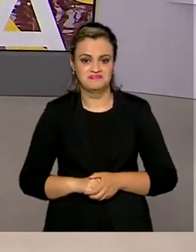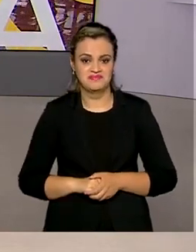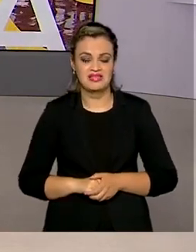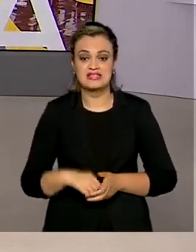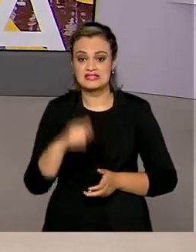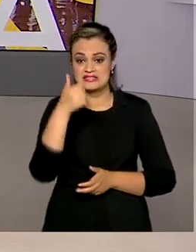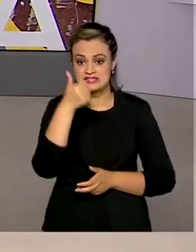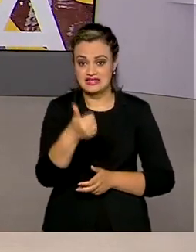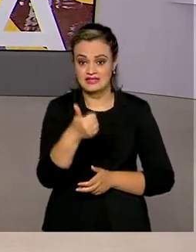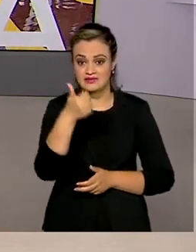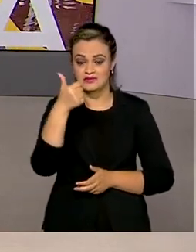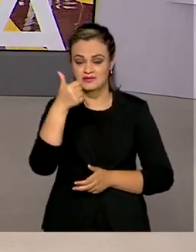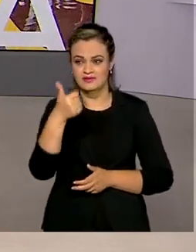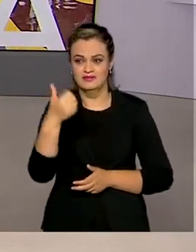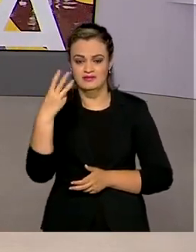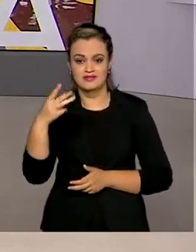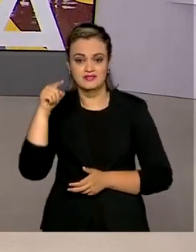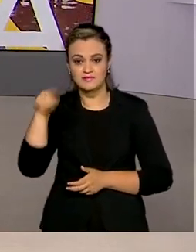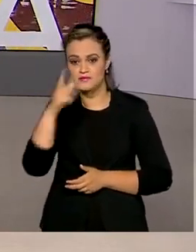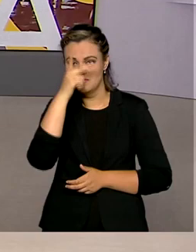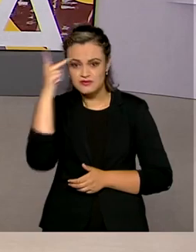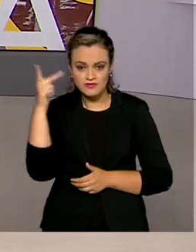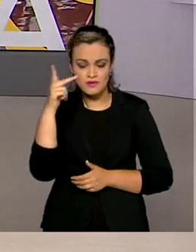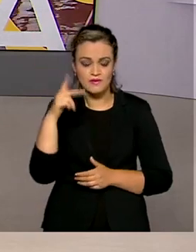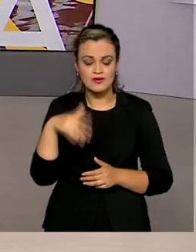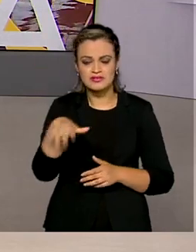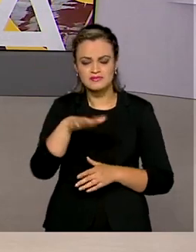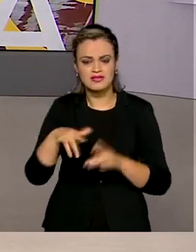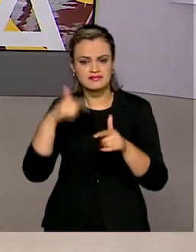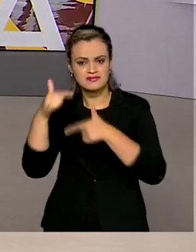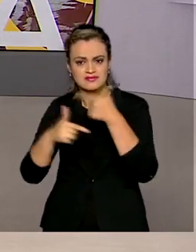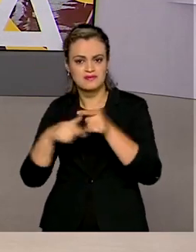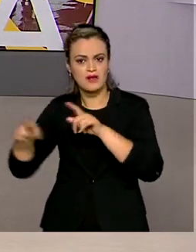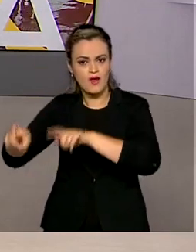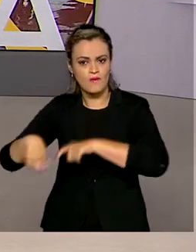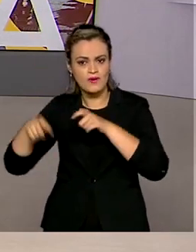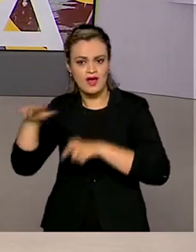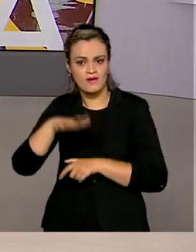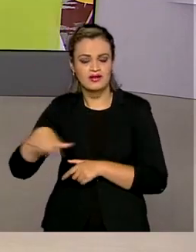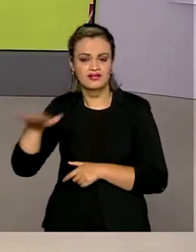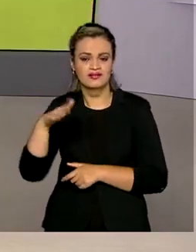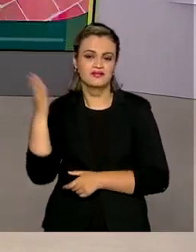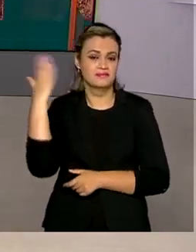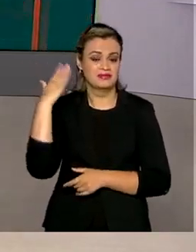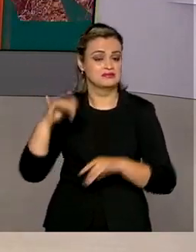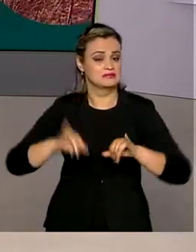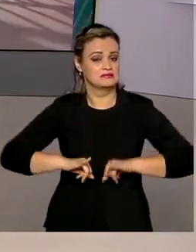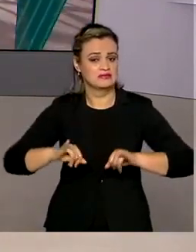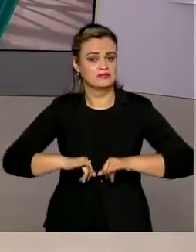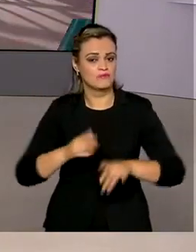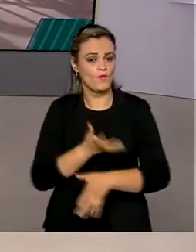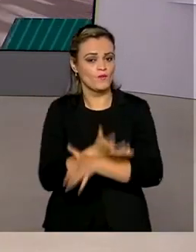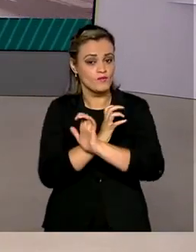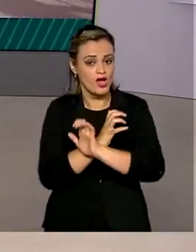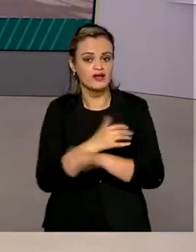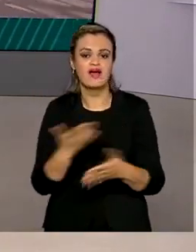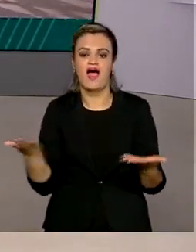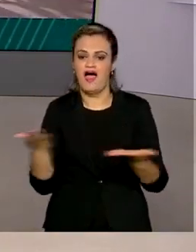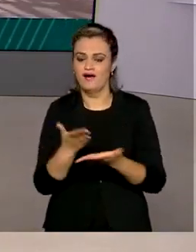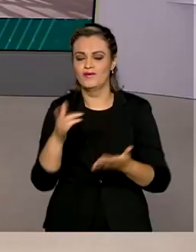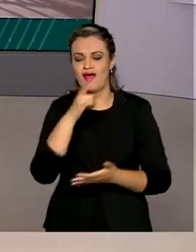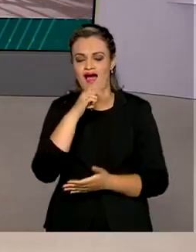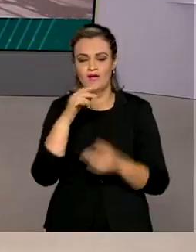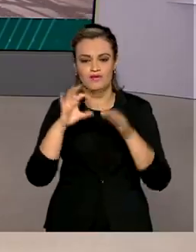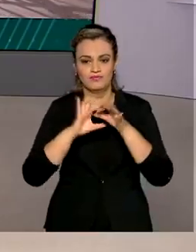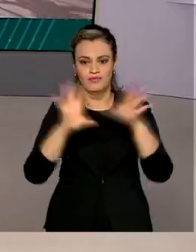Mais de 113 mil moradores e pequenos produtores rurais da região, que antes sofriam com a seca, vão passar